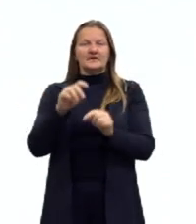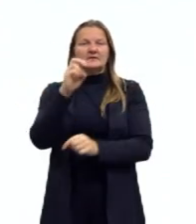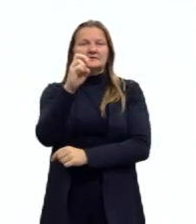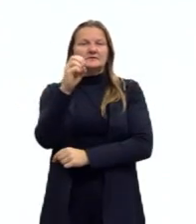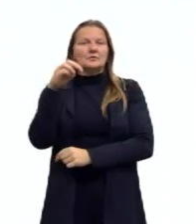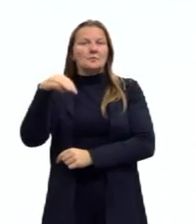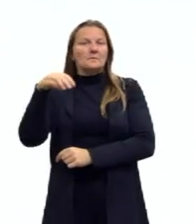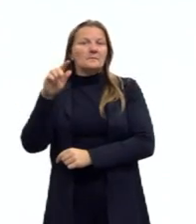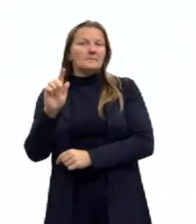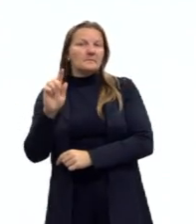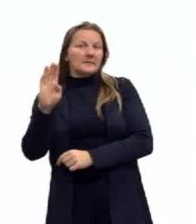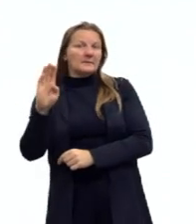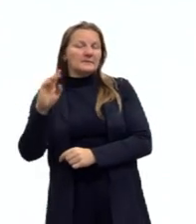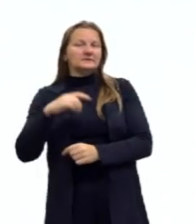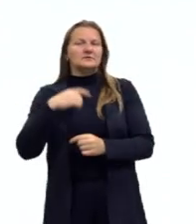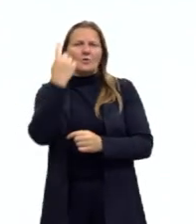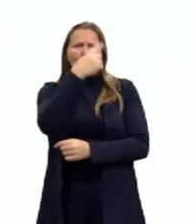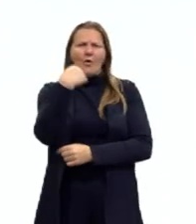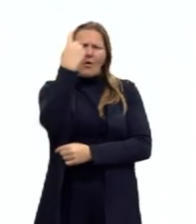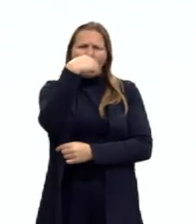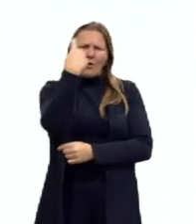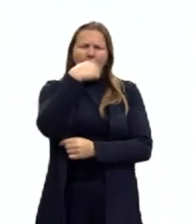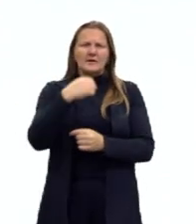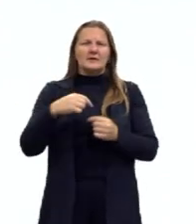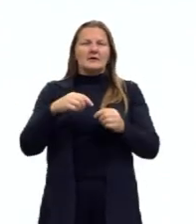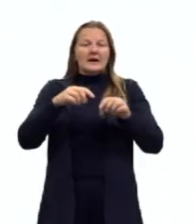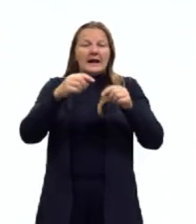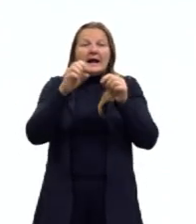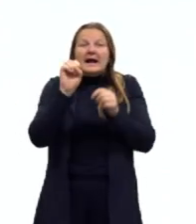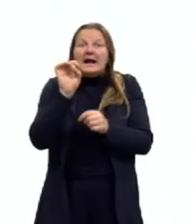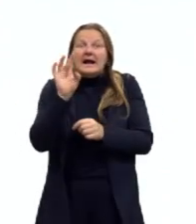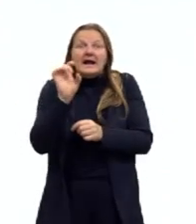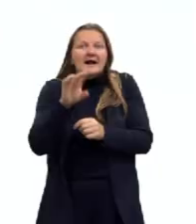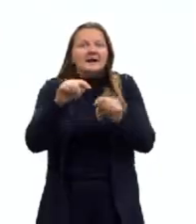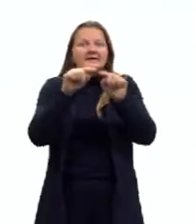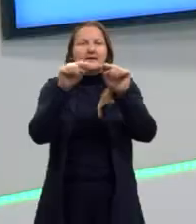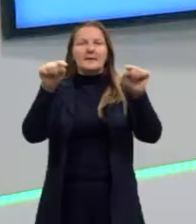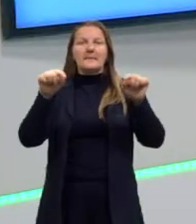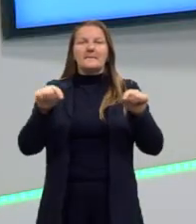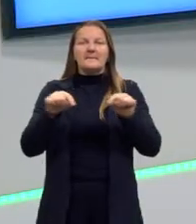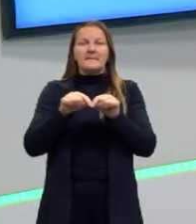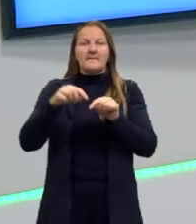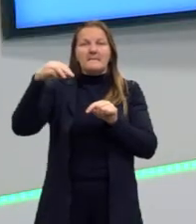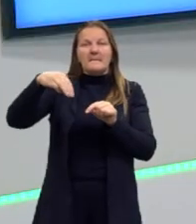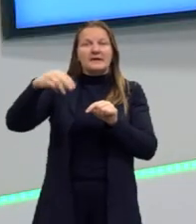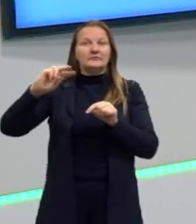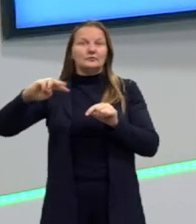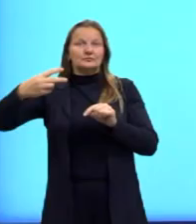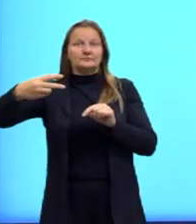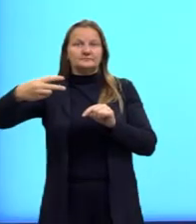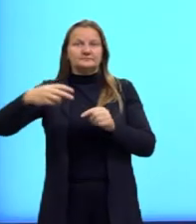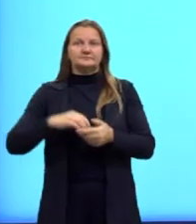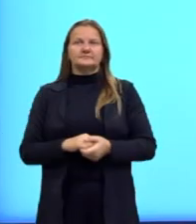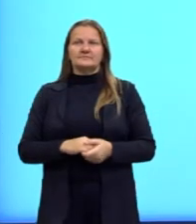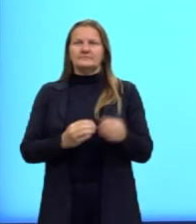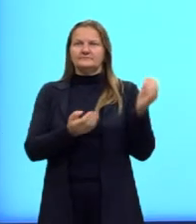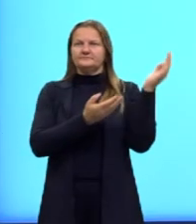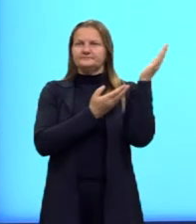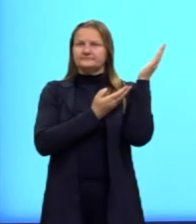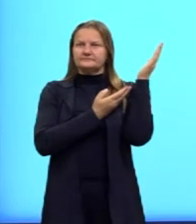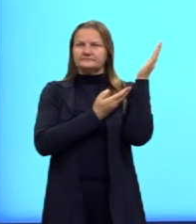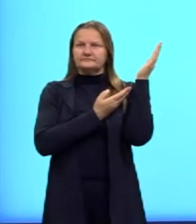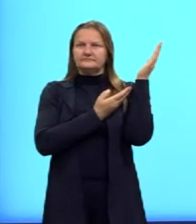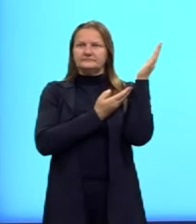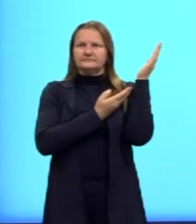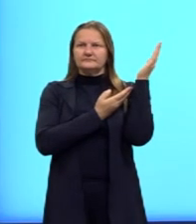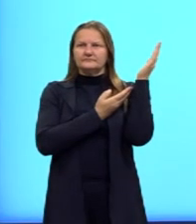megawatts hora por metro quadrado. Quando a gente fala que 5 megawatts hora é representado por M